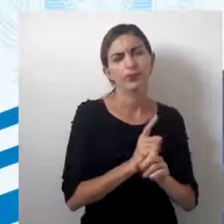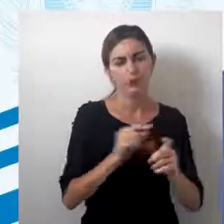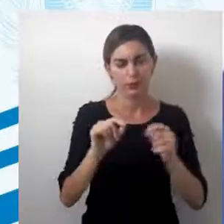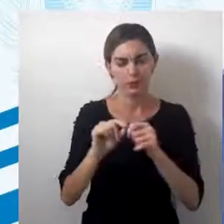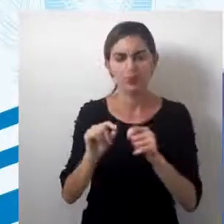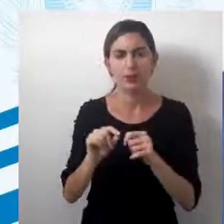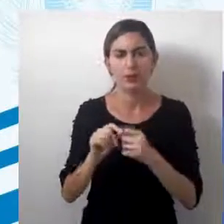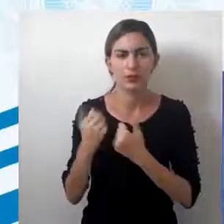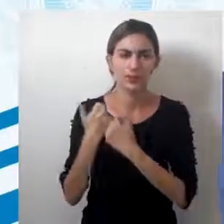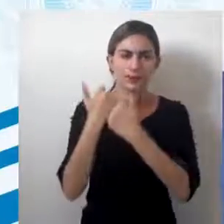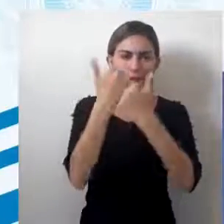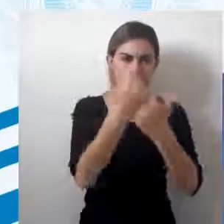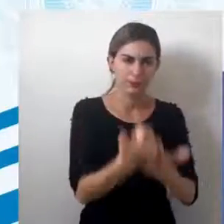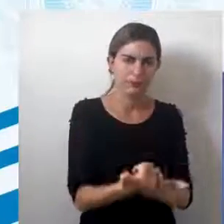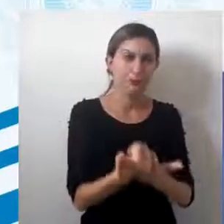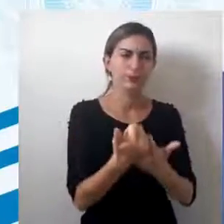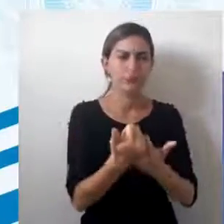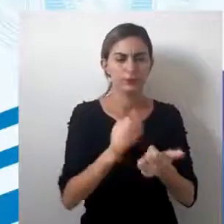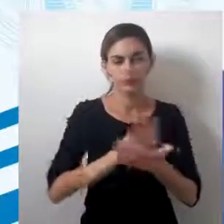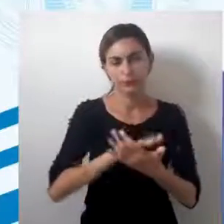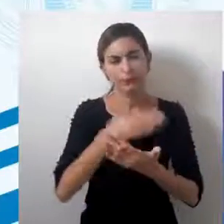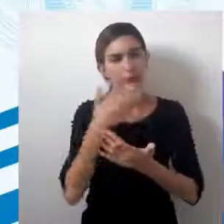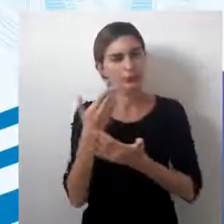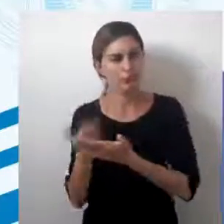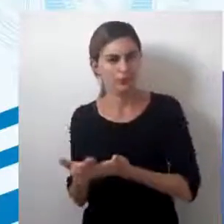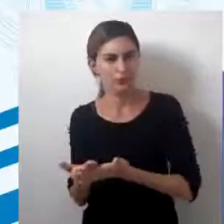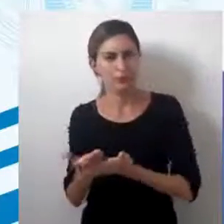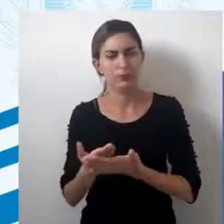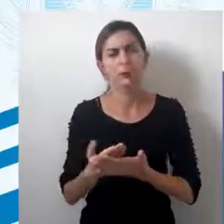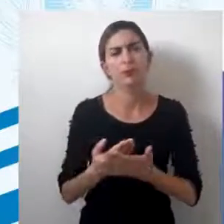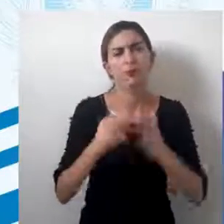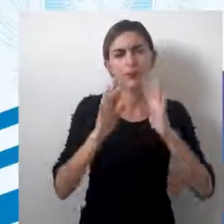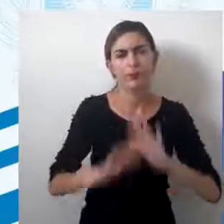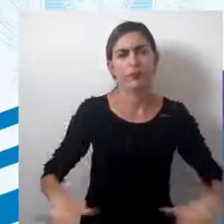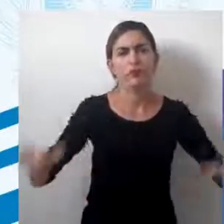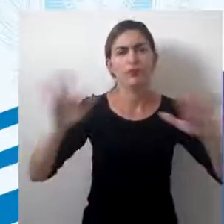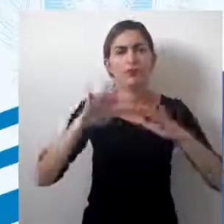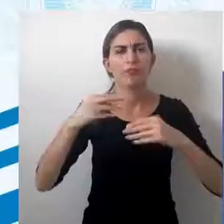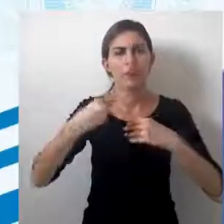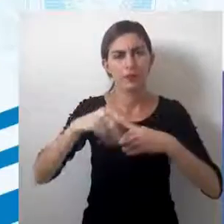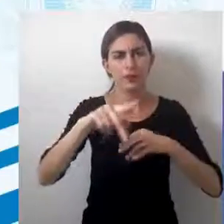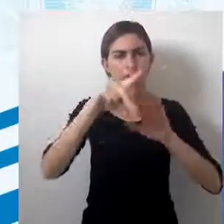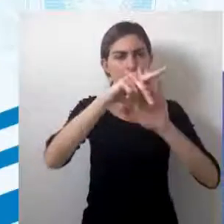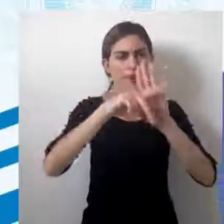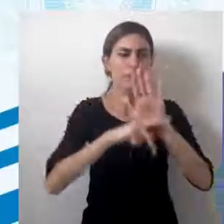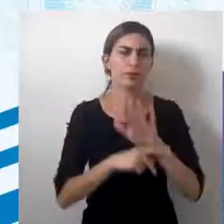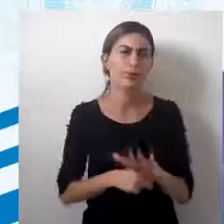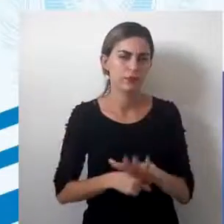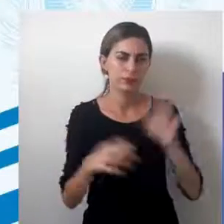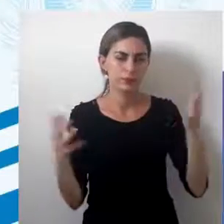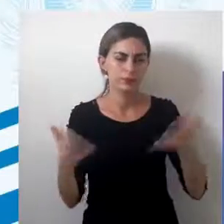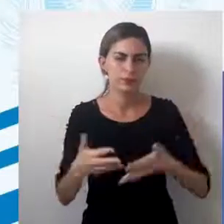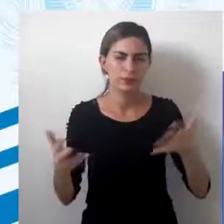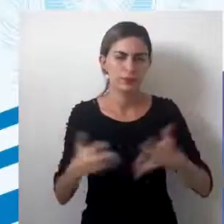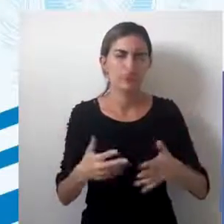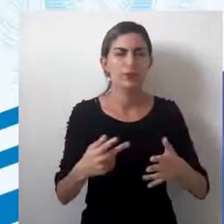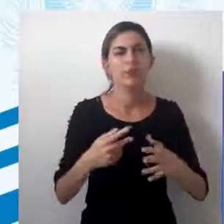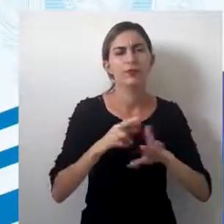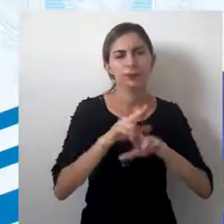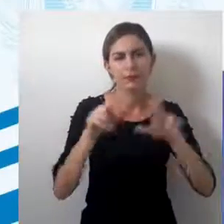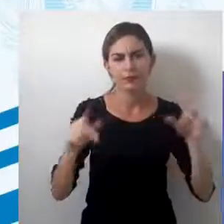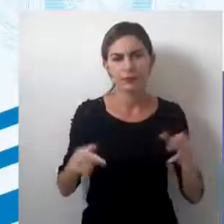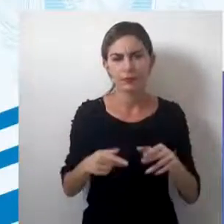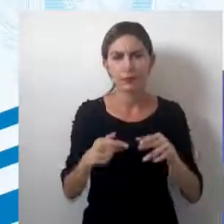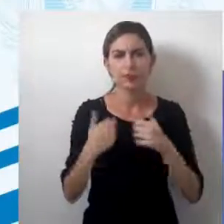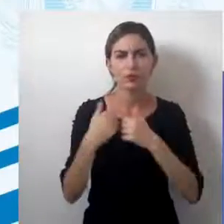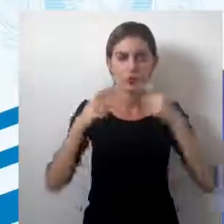fazer a representação, traduzir esses elementos do espaço para o plano agora. Ou seja, elementos